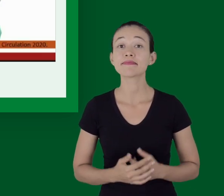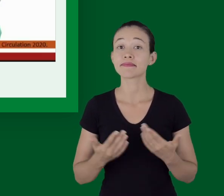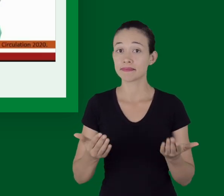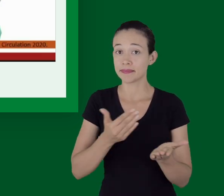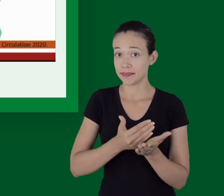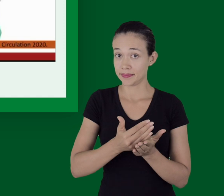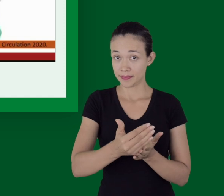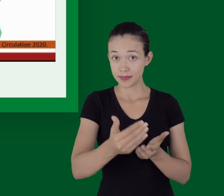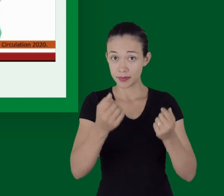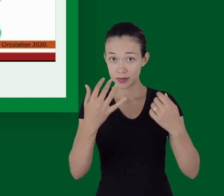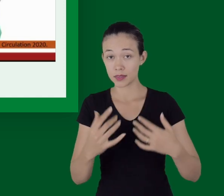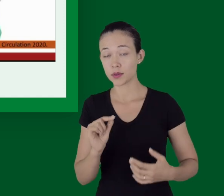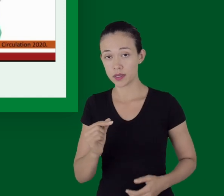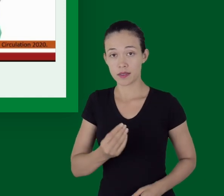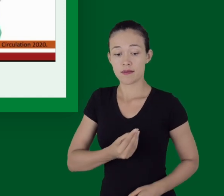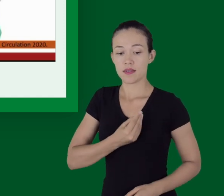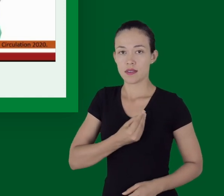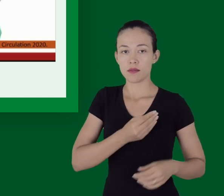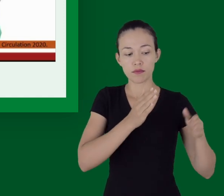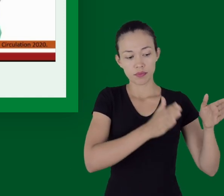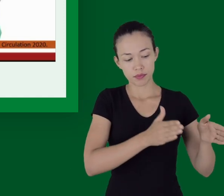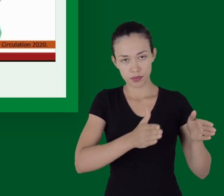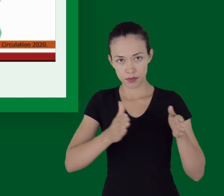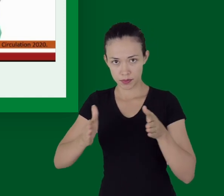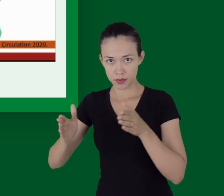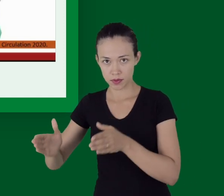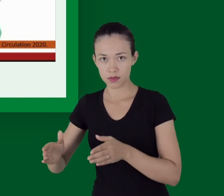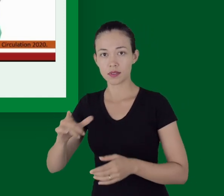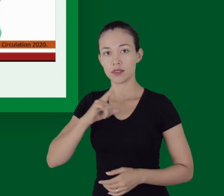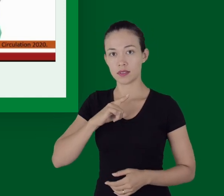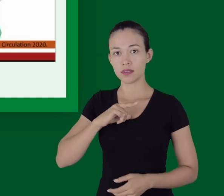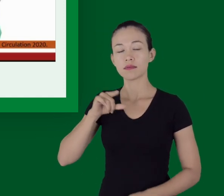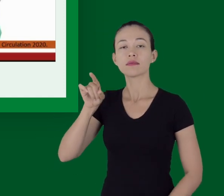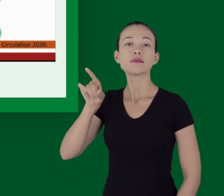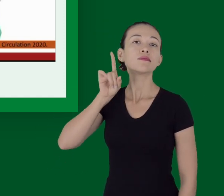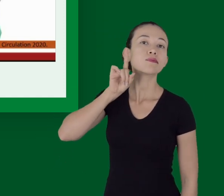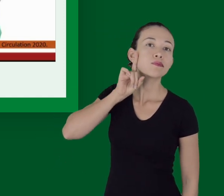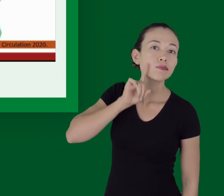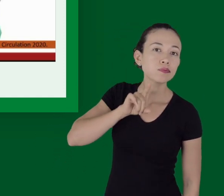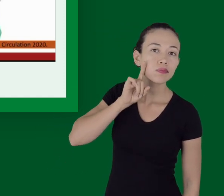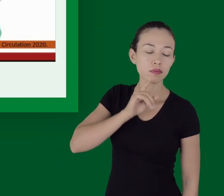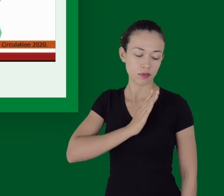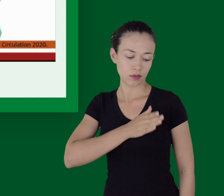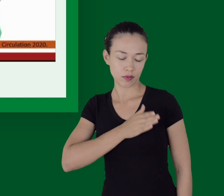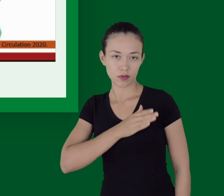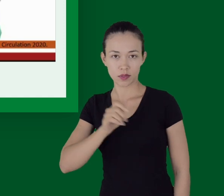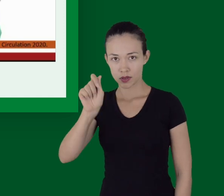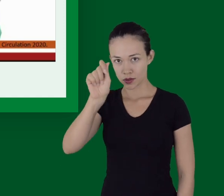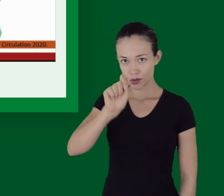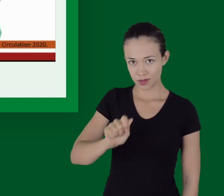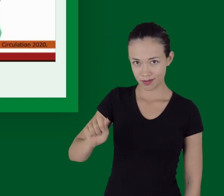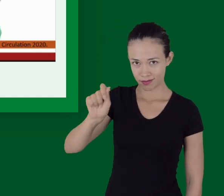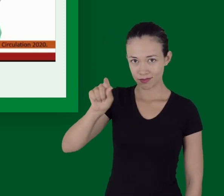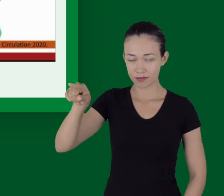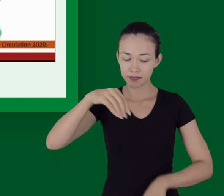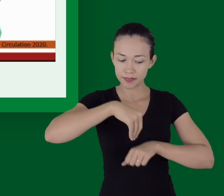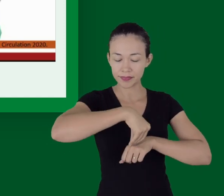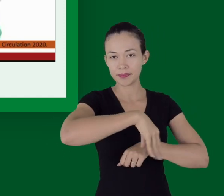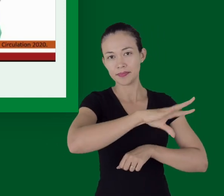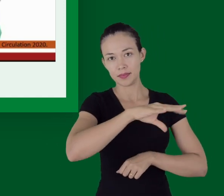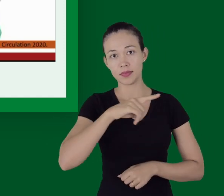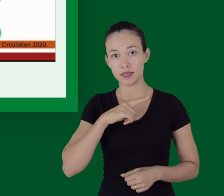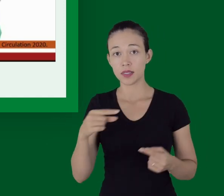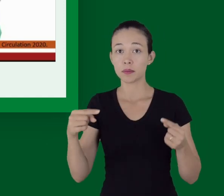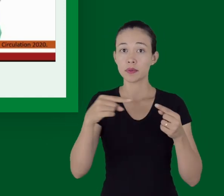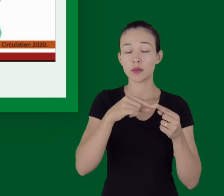Então, vamos começar falando sobre a cadeia de sobrevivência da American Heart Association para uma PCR intra e extra-hospitalar